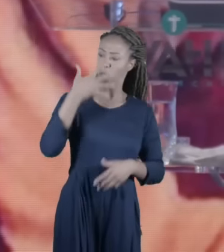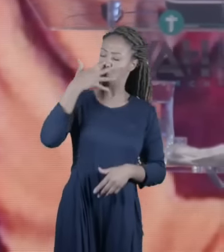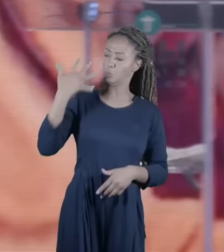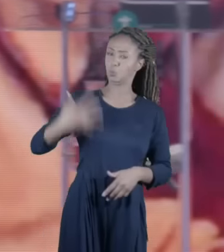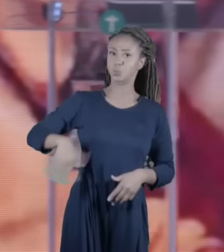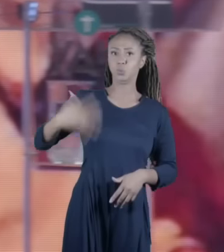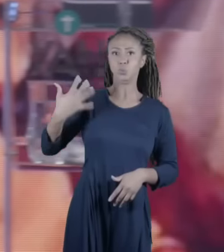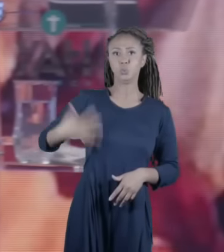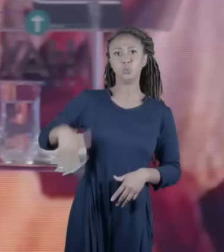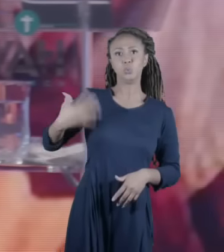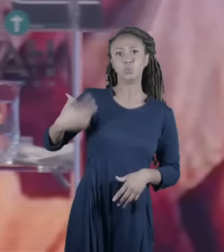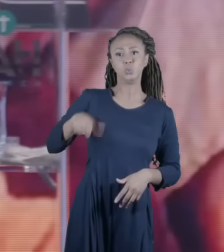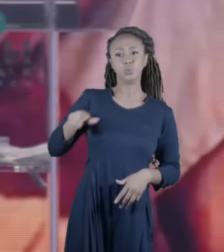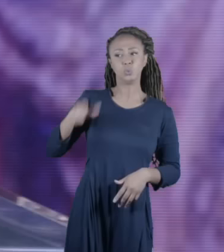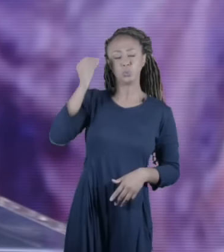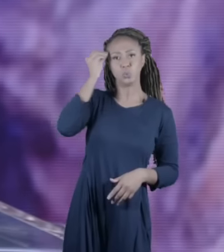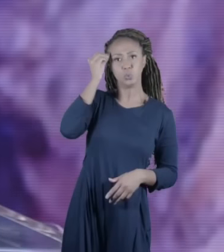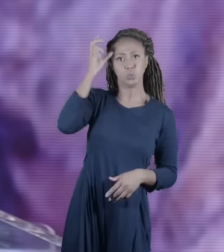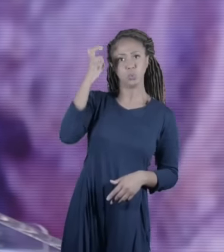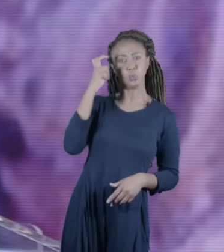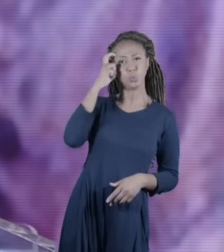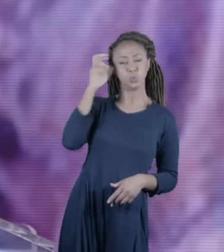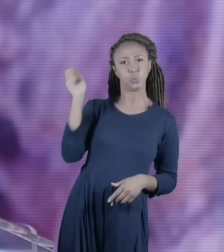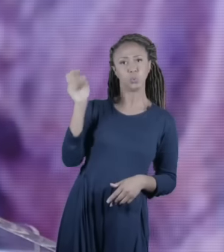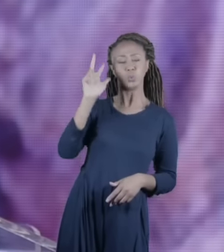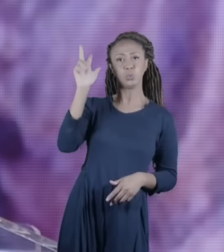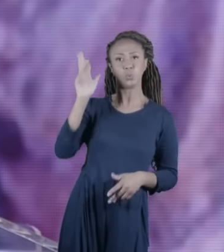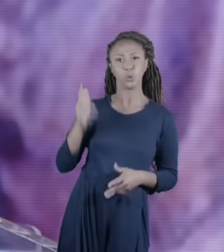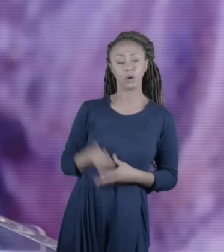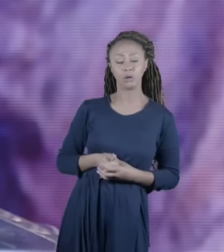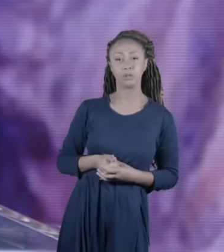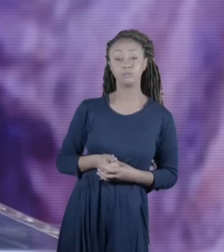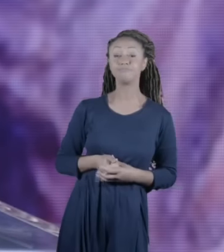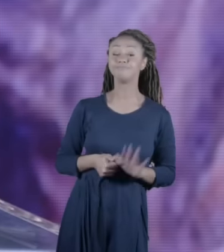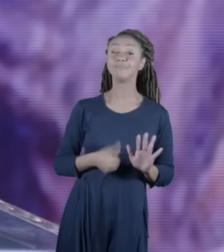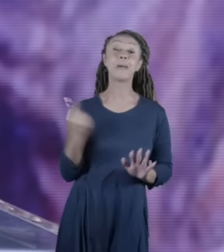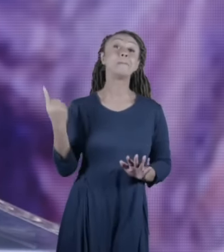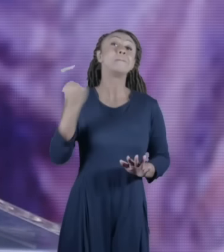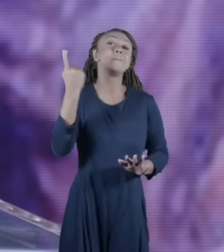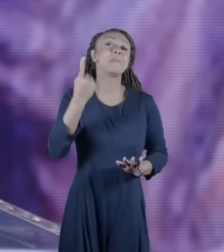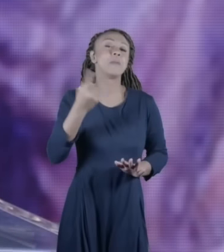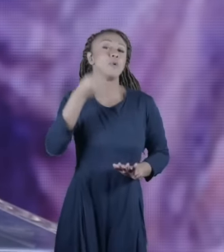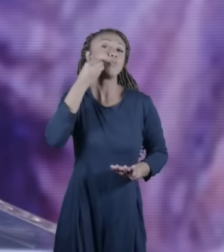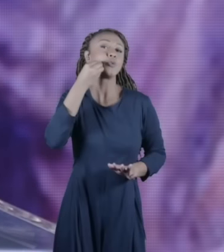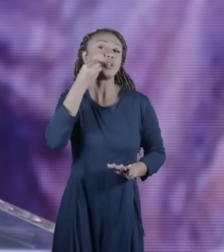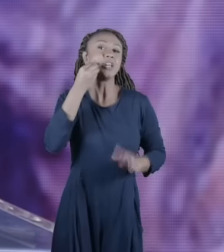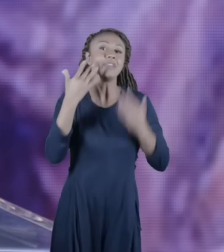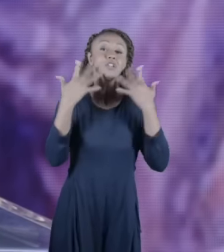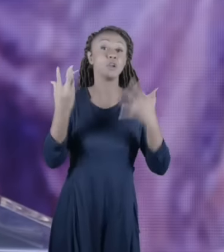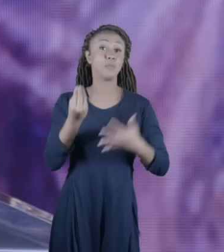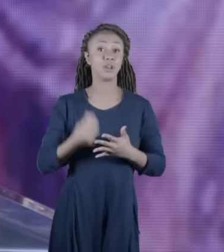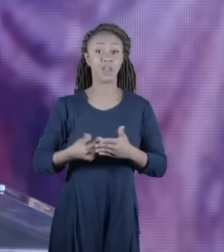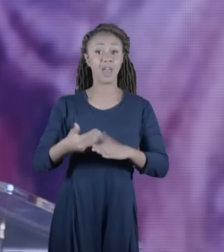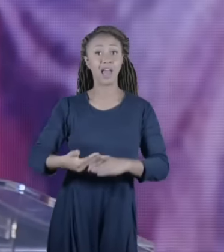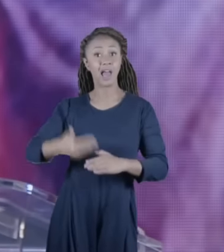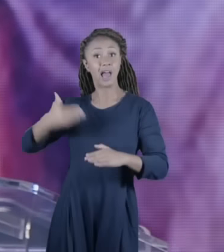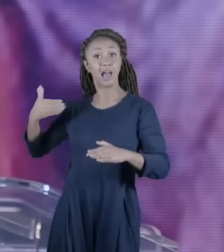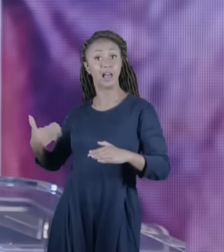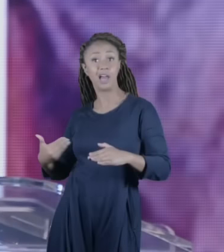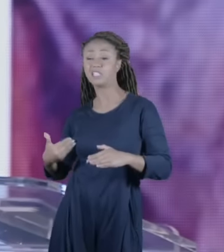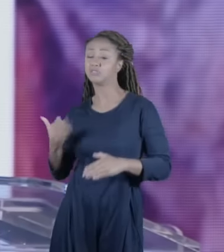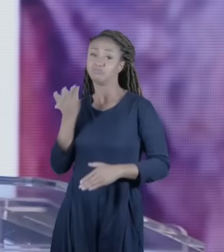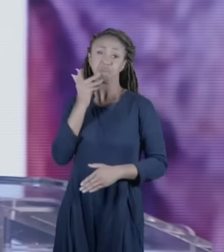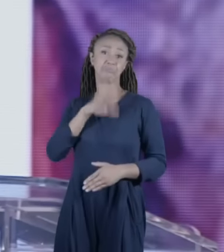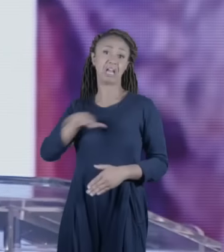e vai ser realmente a primeira oportunidade dele de se mostrar porque até então ele era considerado uma criança e eu não sei